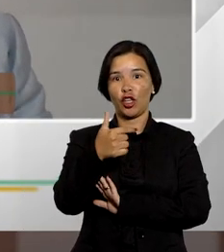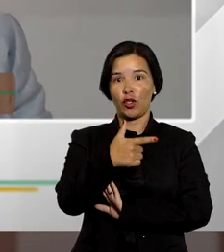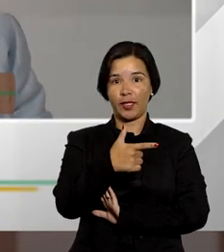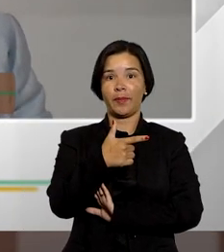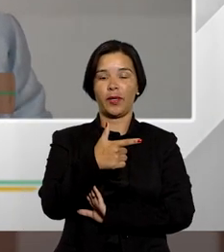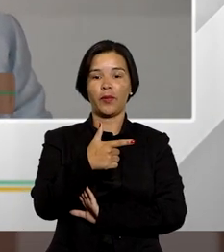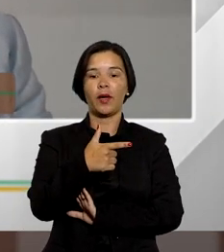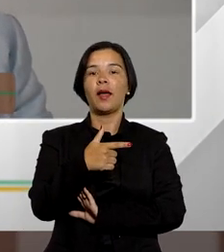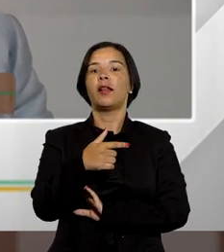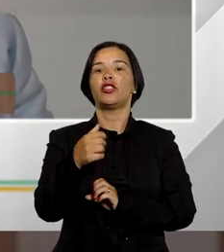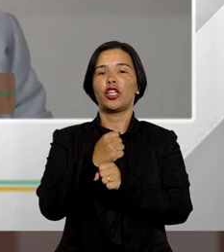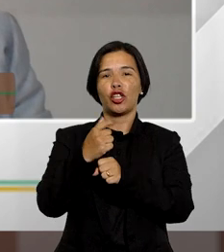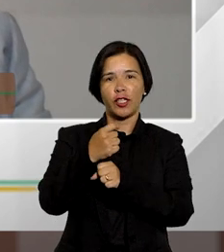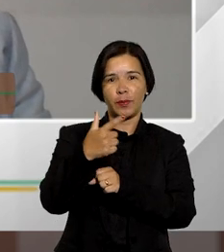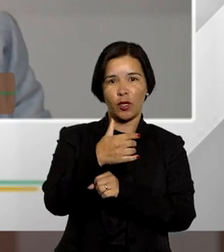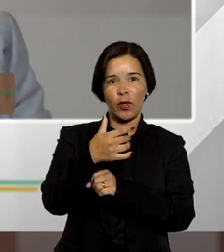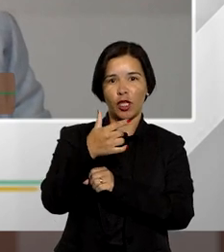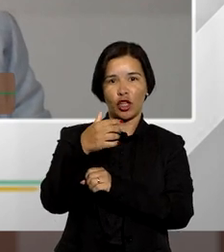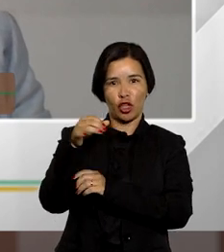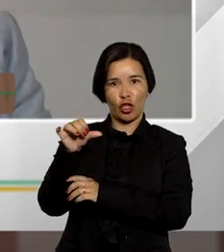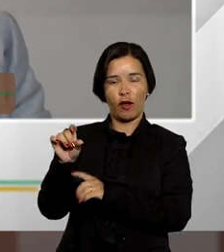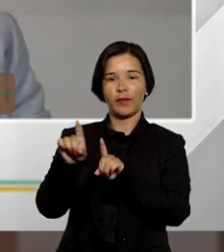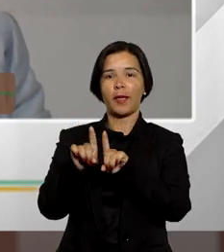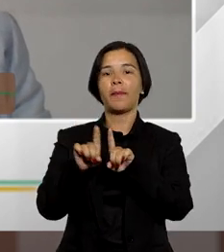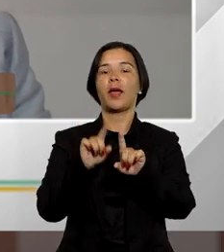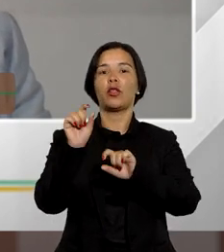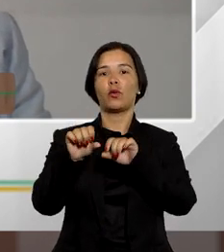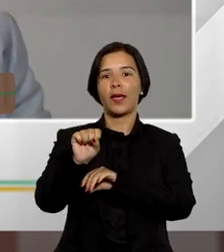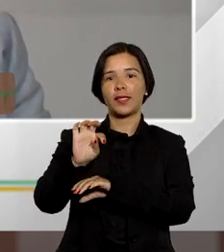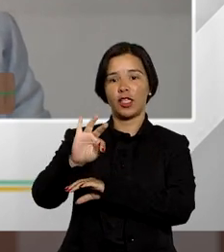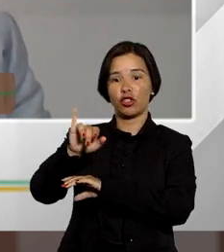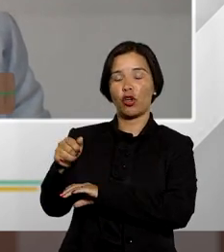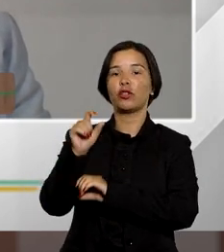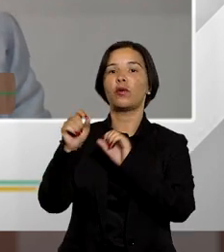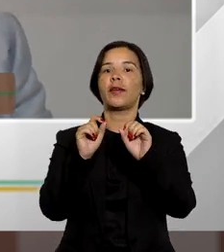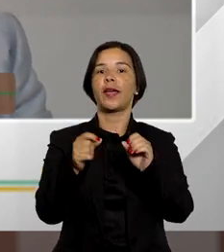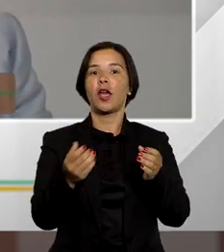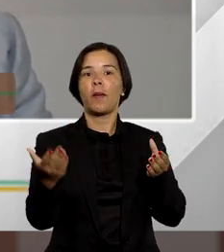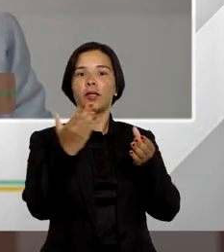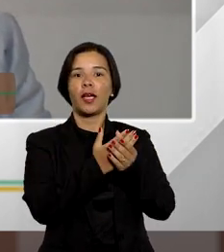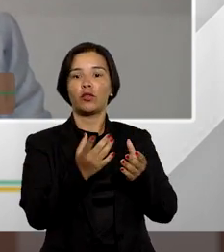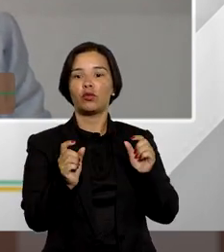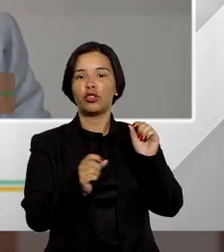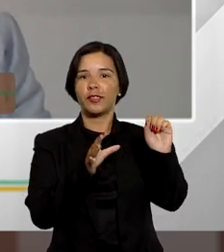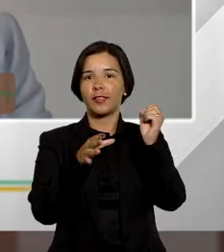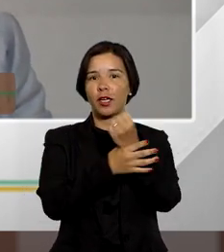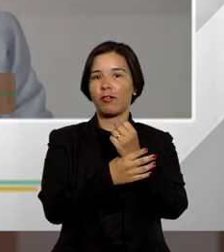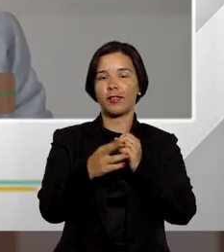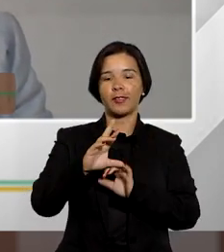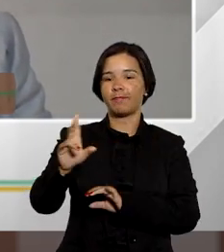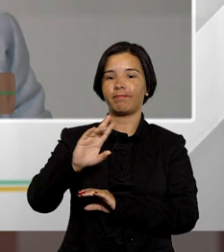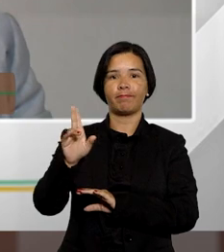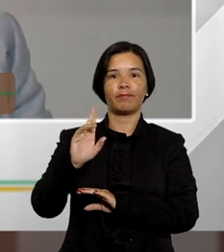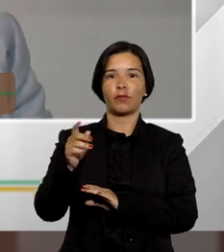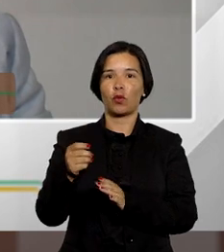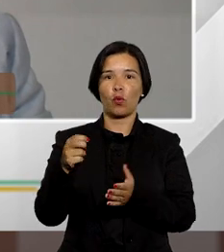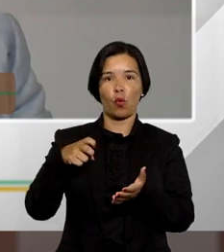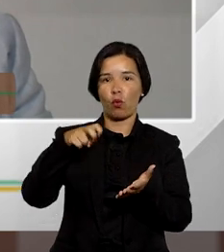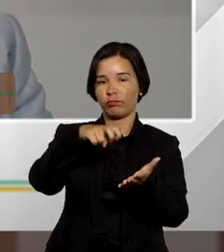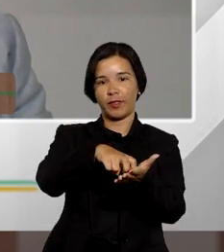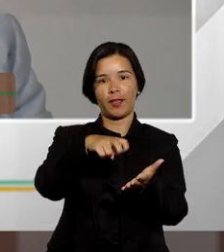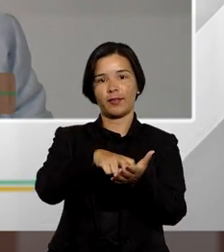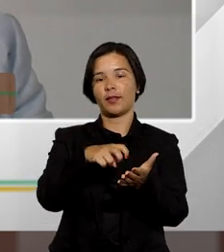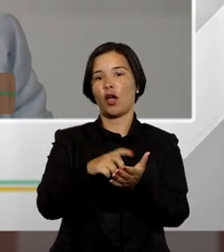-2009 e da súmula 105 do STJ, que na ação de mandado de segurança não se admite condenação em honorários